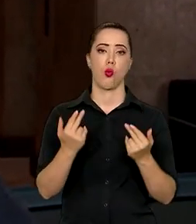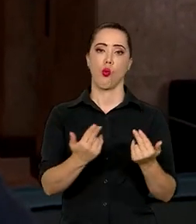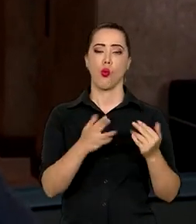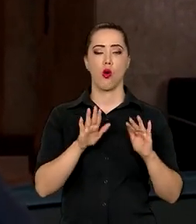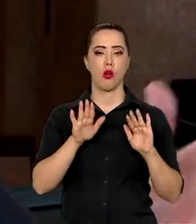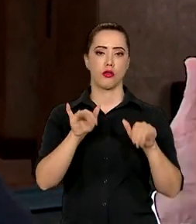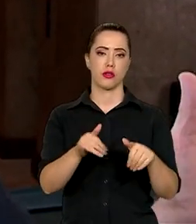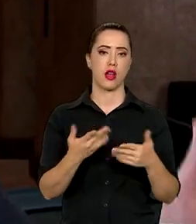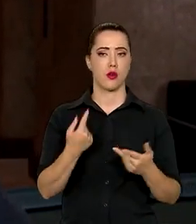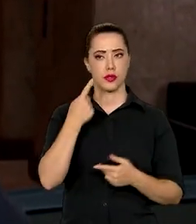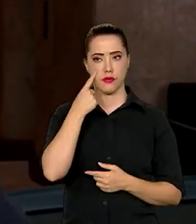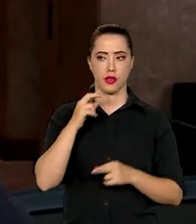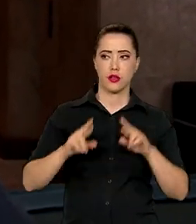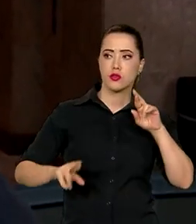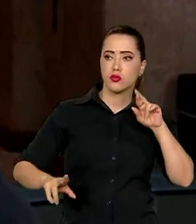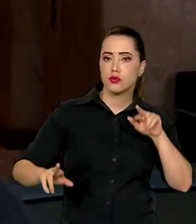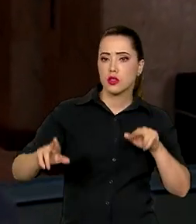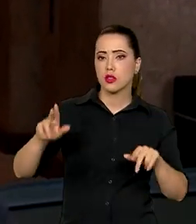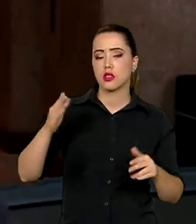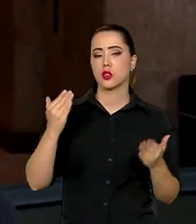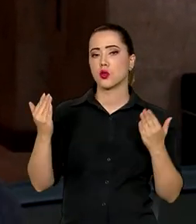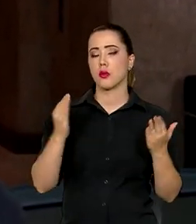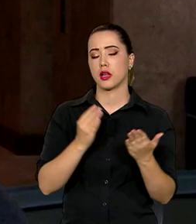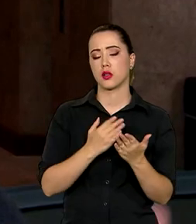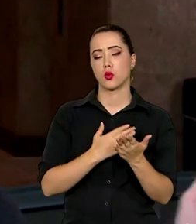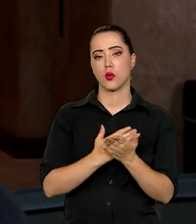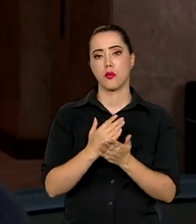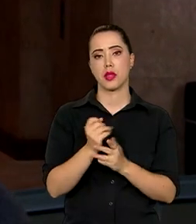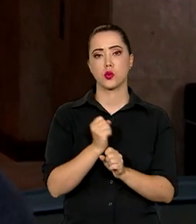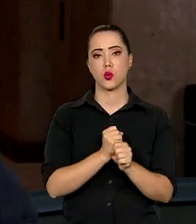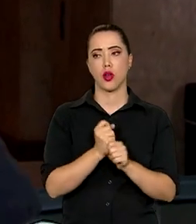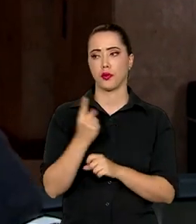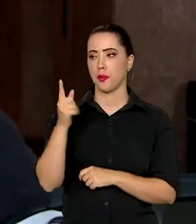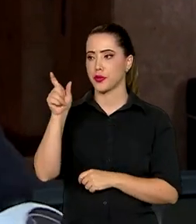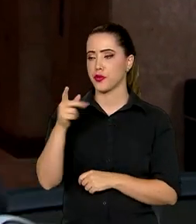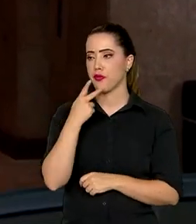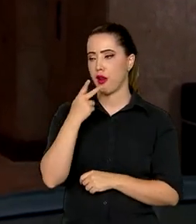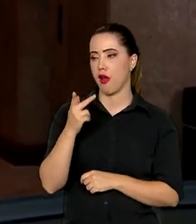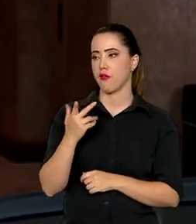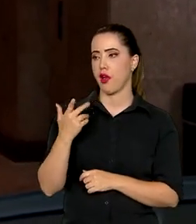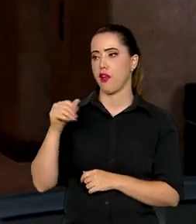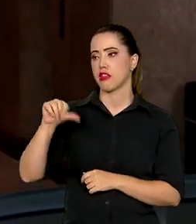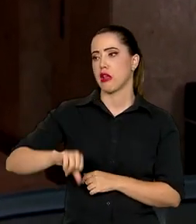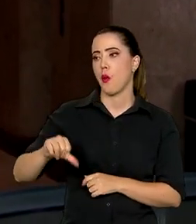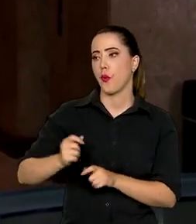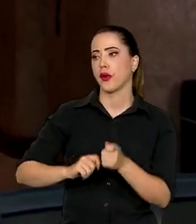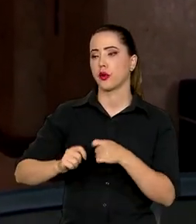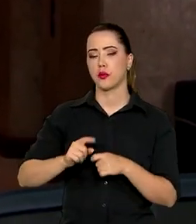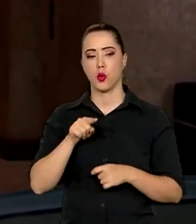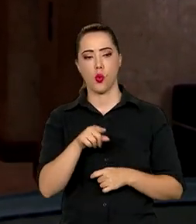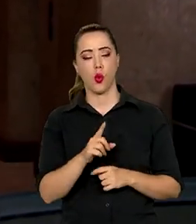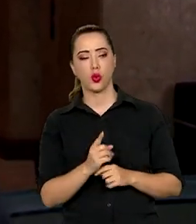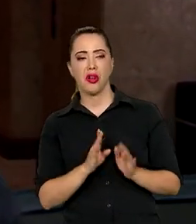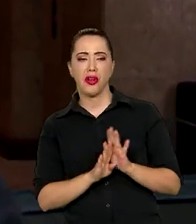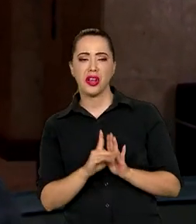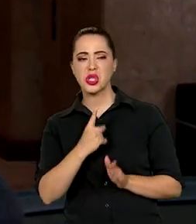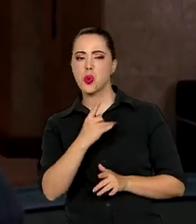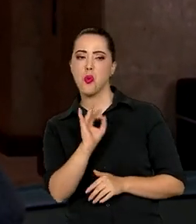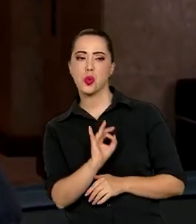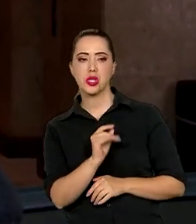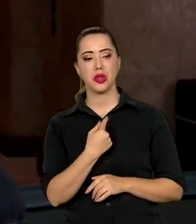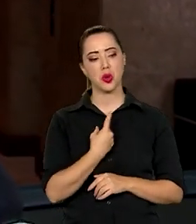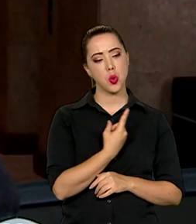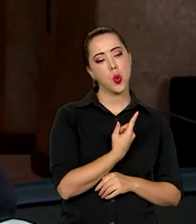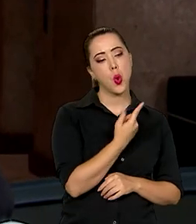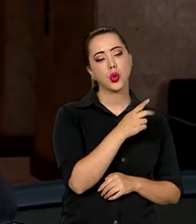você considerar as divergências do começo do ano, um dizia que ia ter recessão, o outro dizia que ia crescer um, o outro dizia que